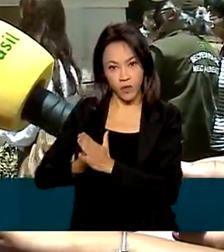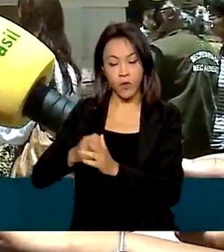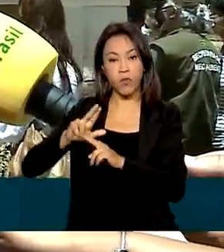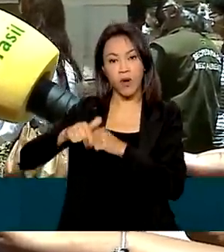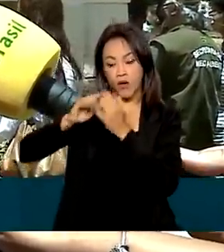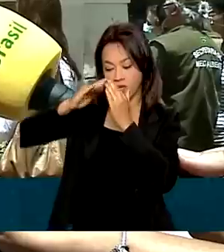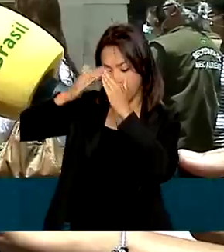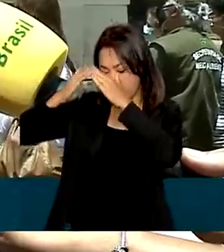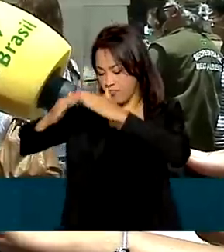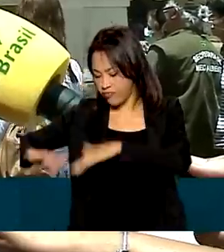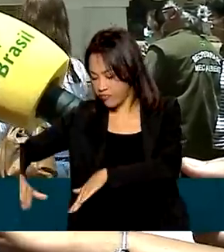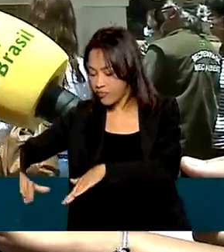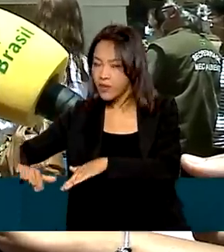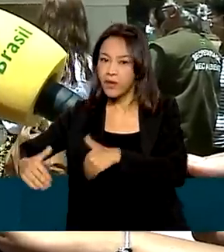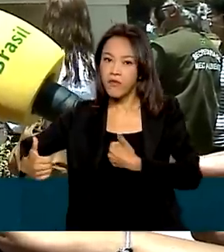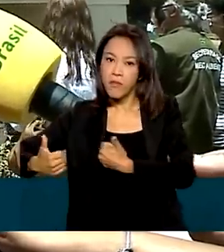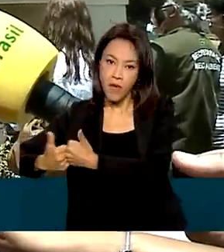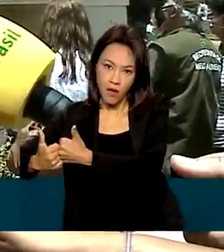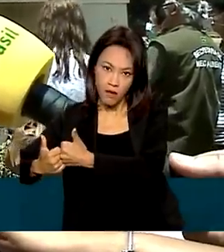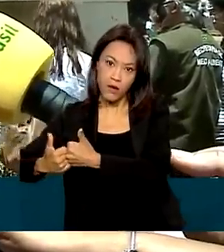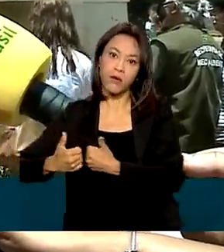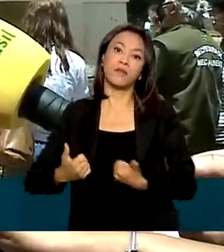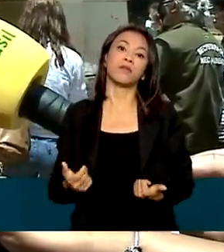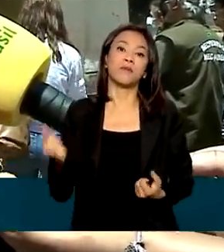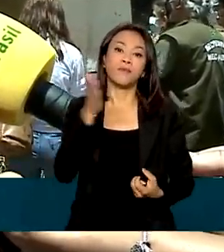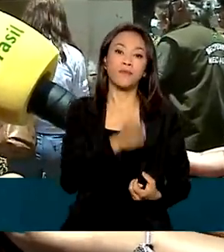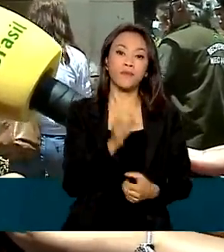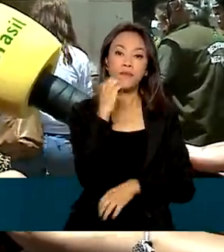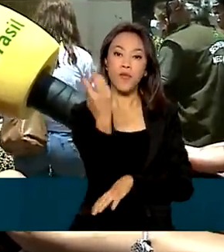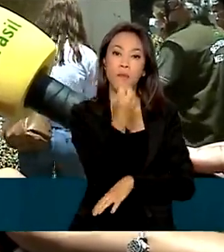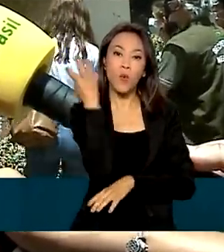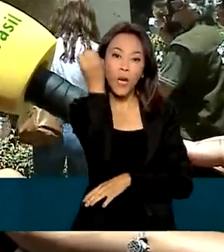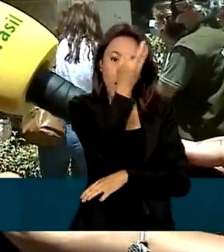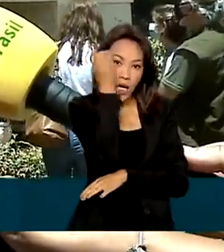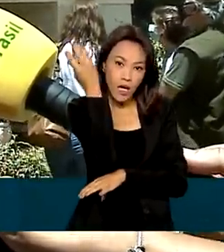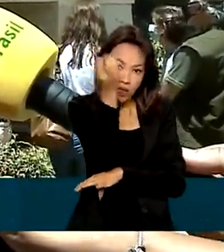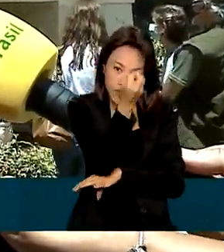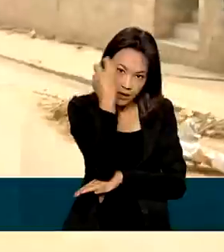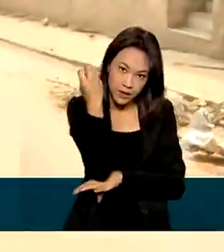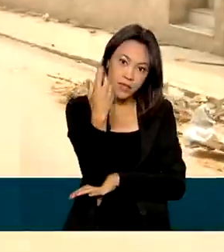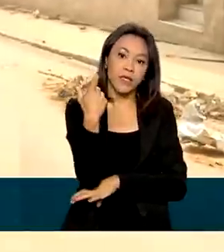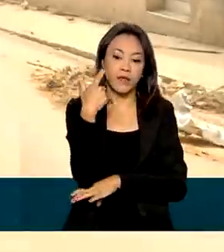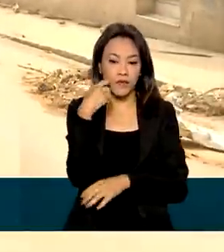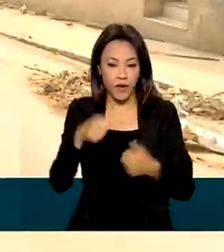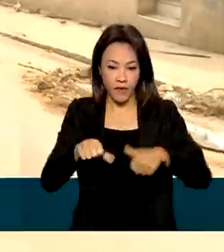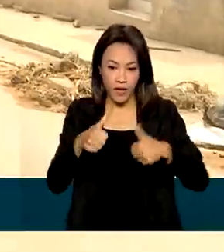desabamento que houve próximo à UPA. Ambulâncias do SAMU que foram avariadas.